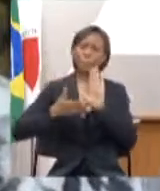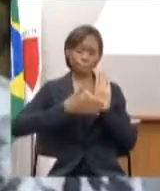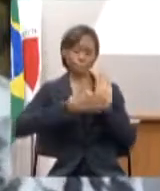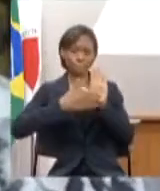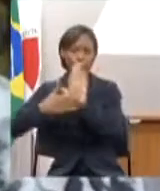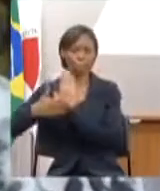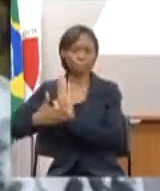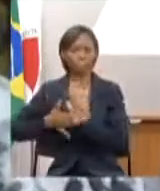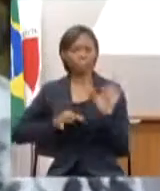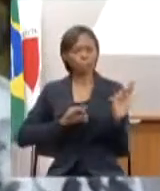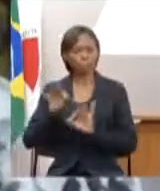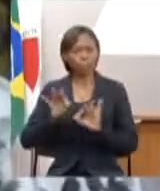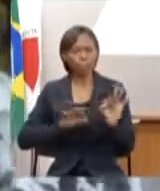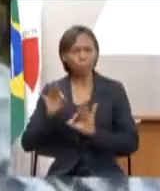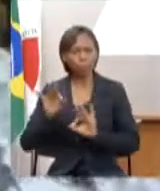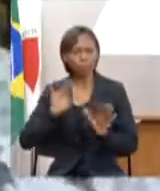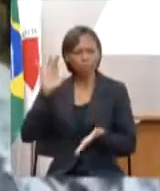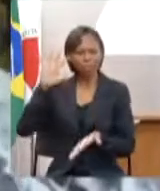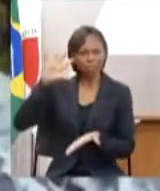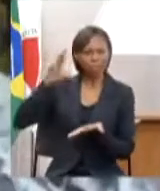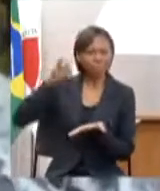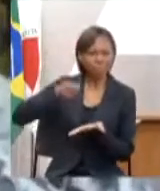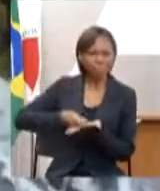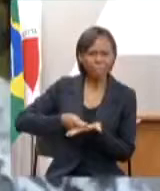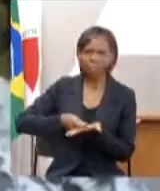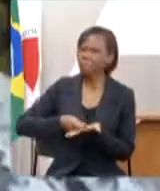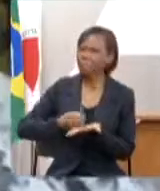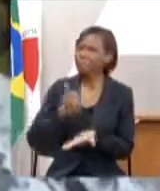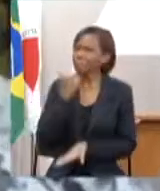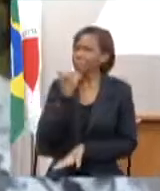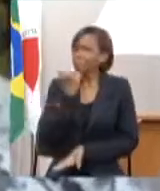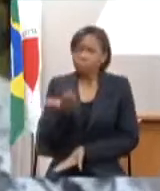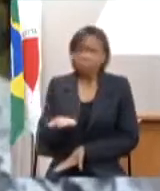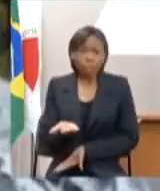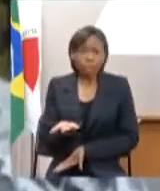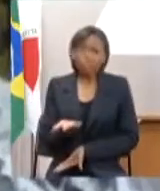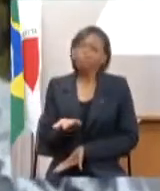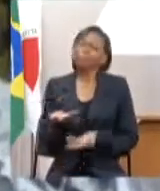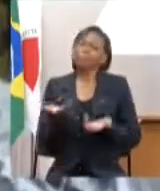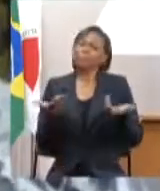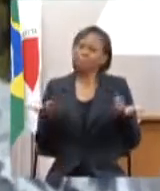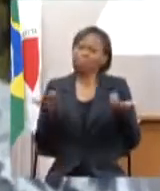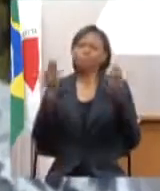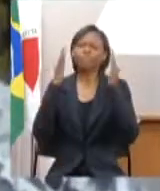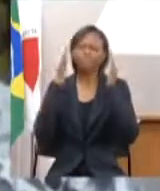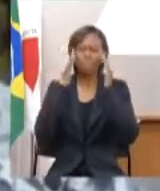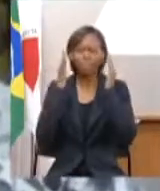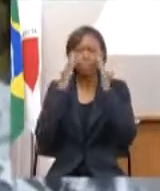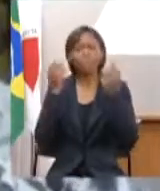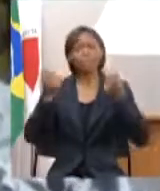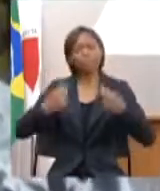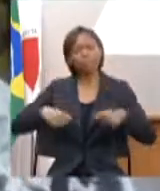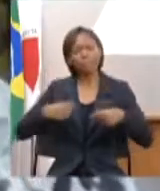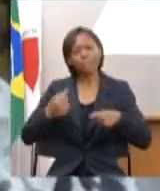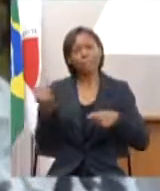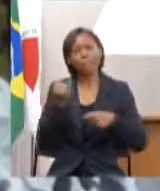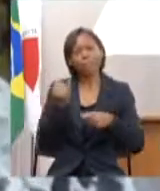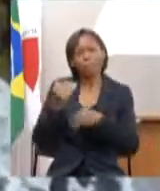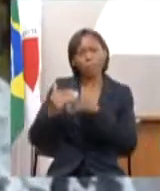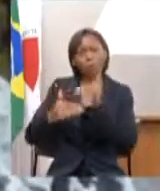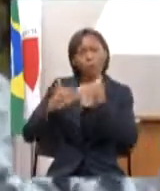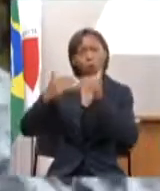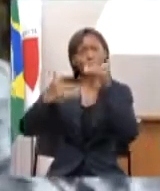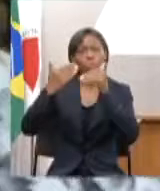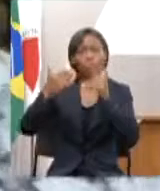os planos de trabalho que isso não aconteça e aí a gente já sabe da extrema necessidade de avançar nas políticas públicas